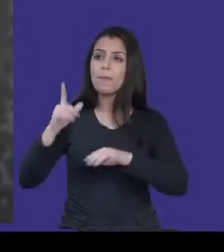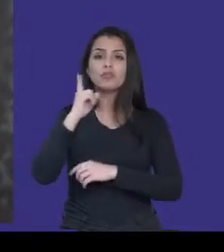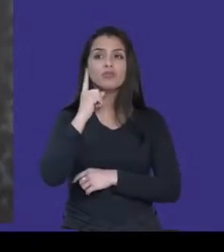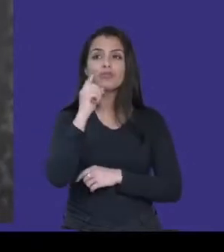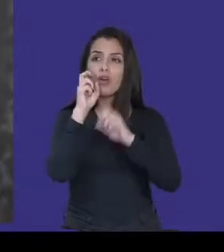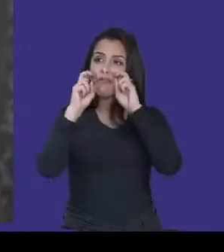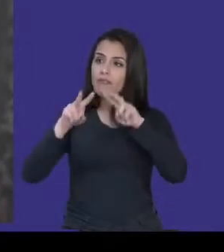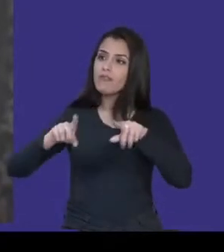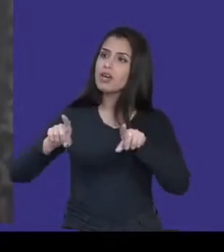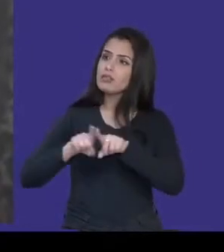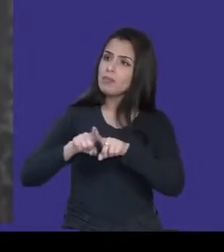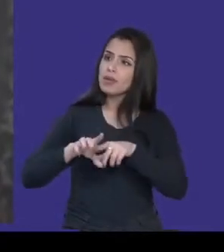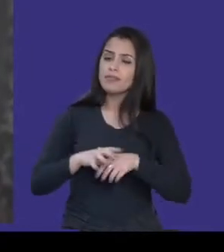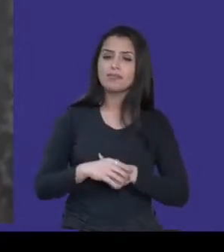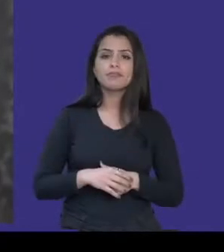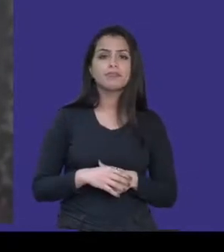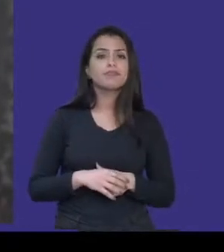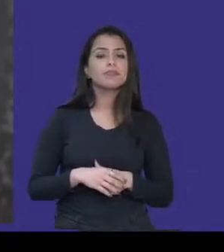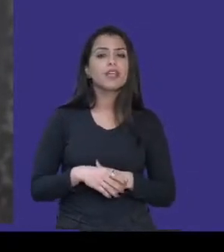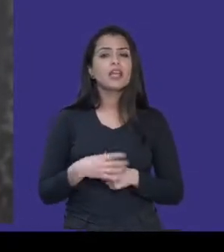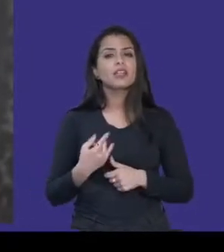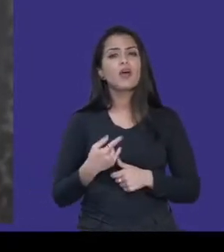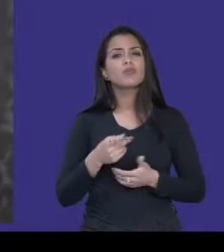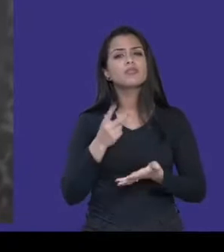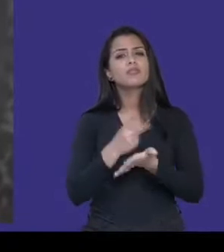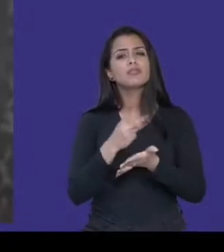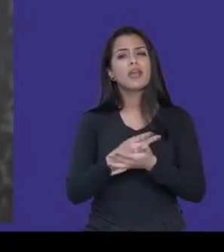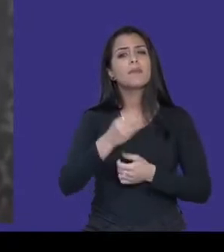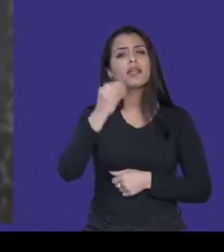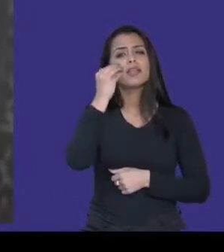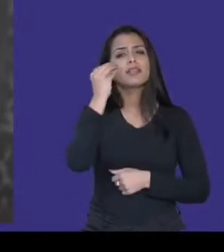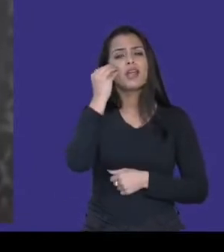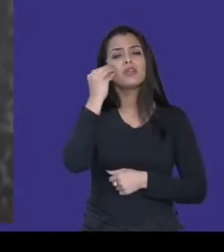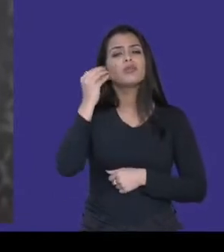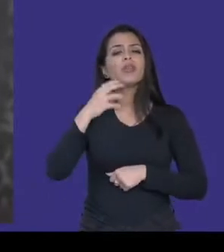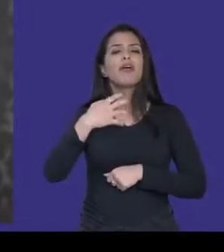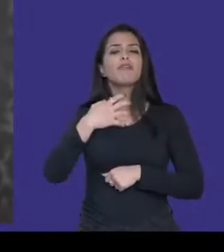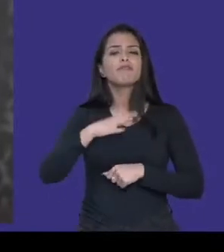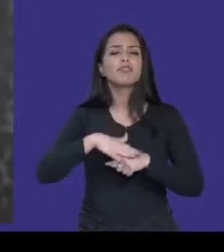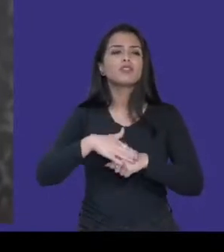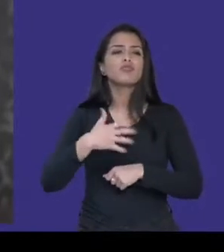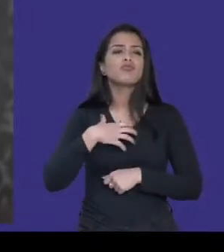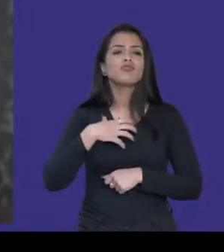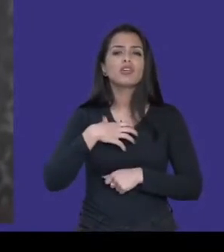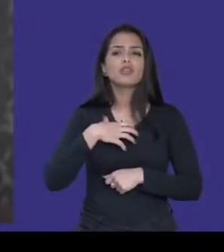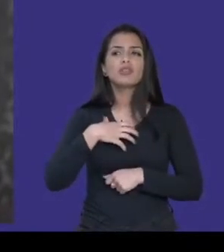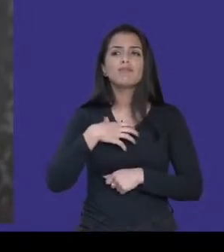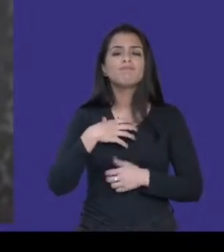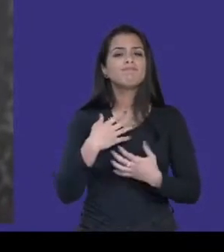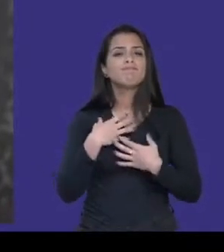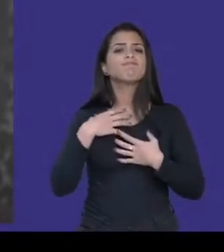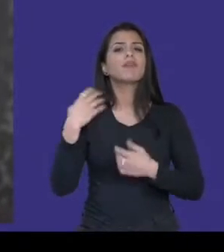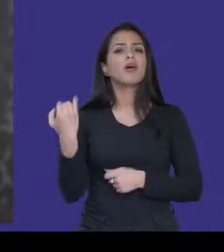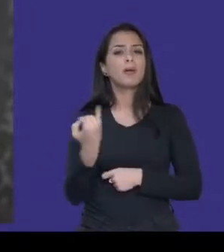podcasts que eu produzi, eu tento colocar como algo importante. E nessa transcrição, Eli,